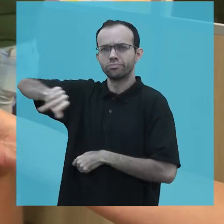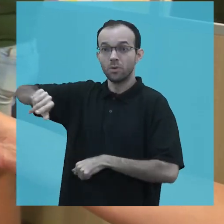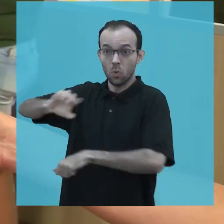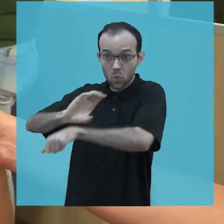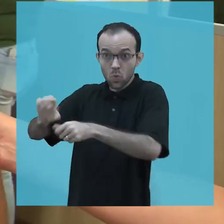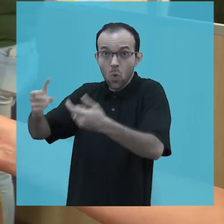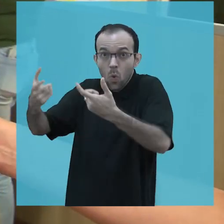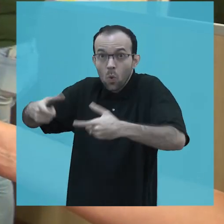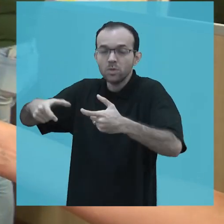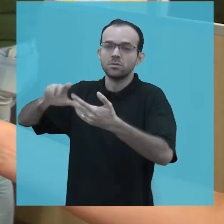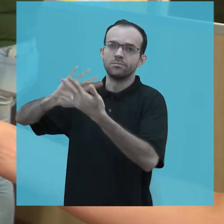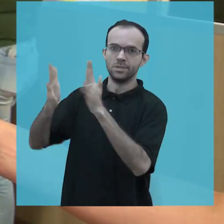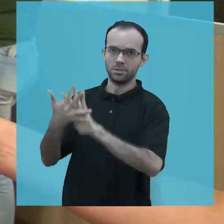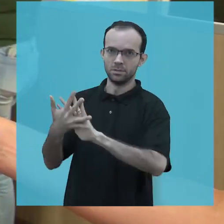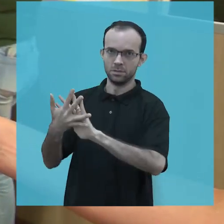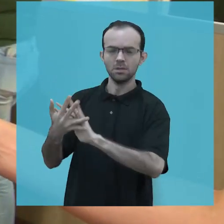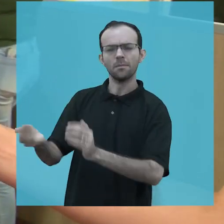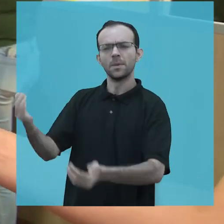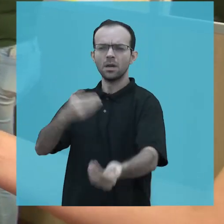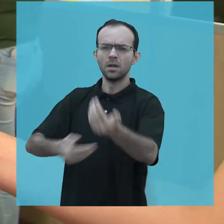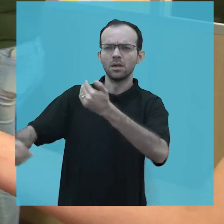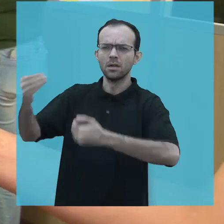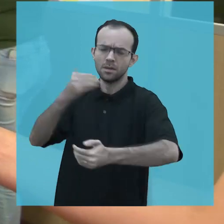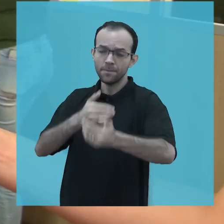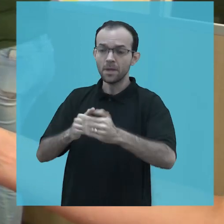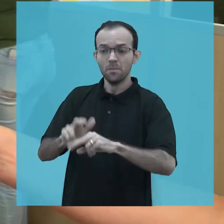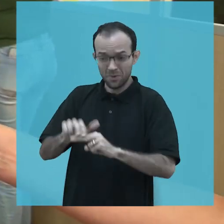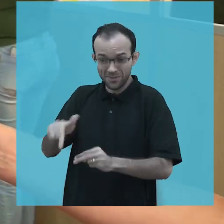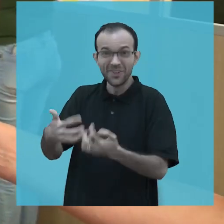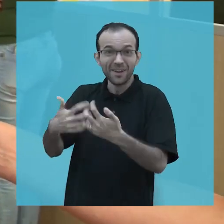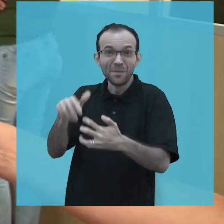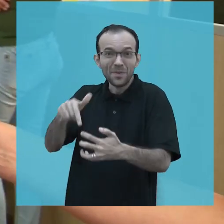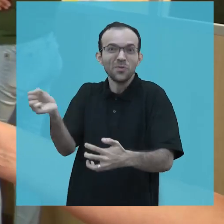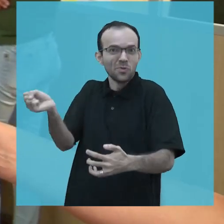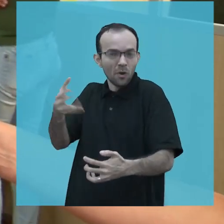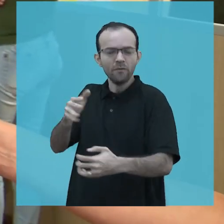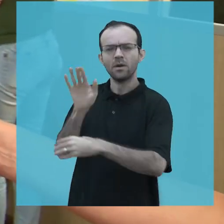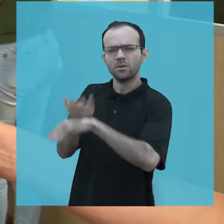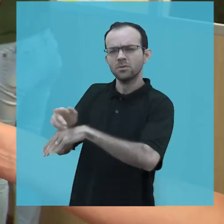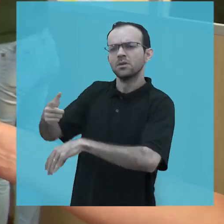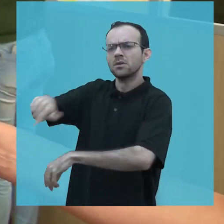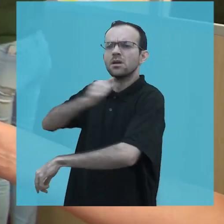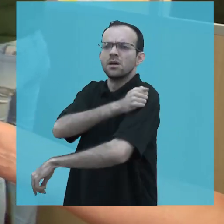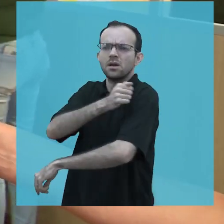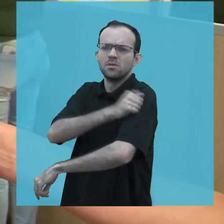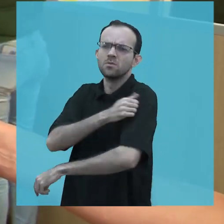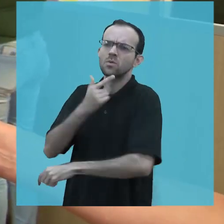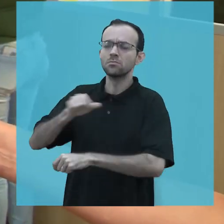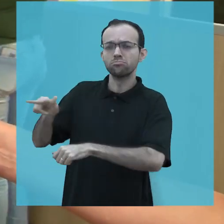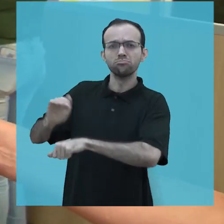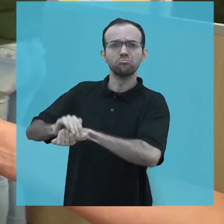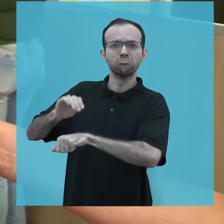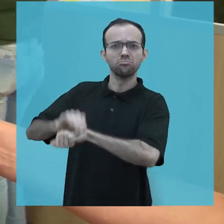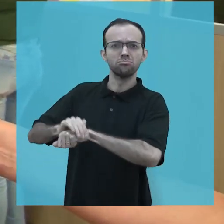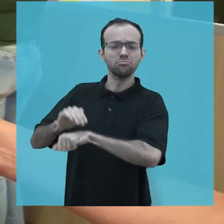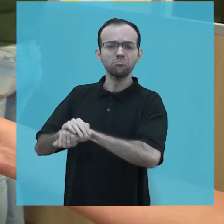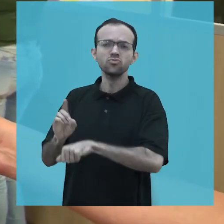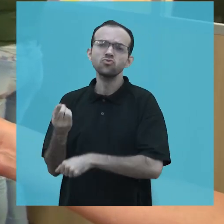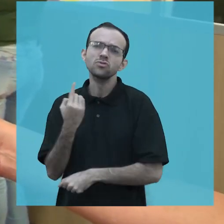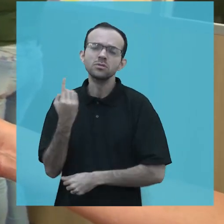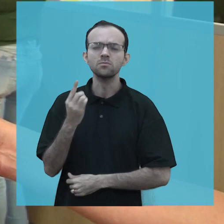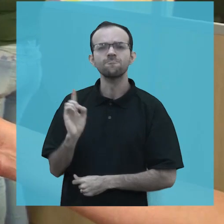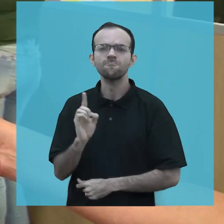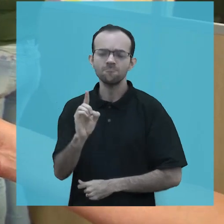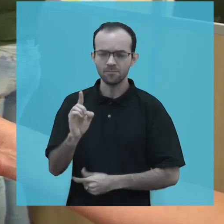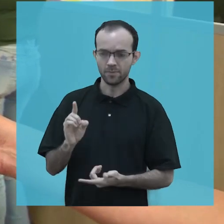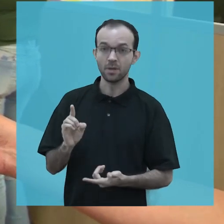alunos de diversos cursos aqui do campus do PC. Esse equipamento vai facilitar muito para os alunos, que vão ter uma maior